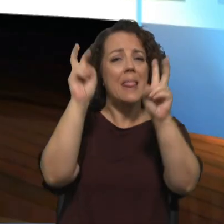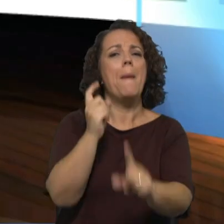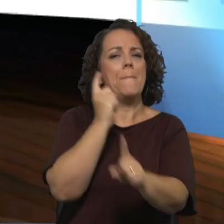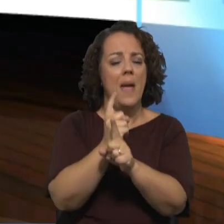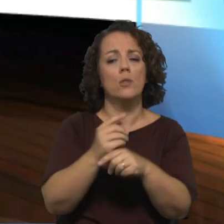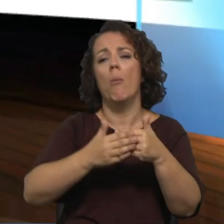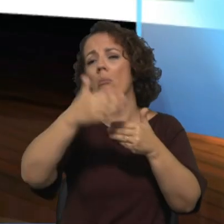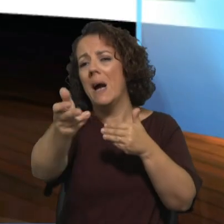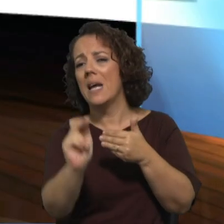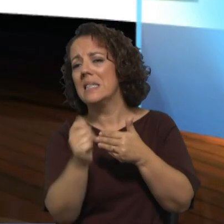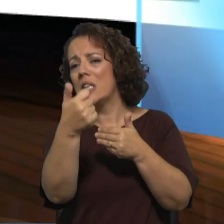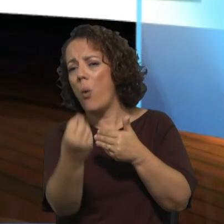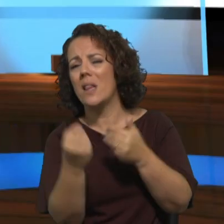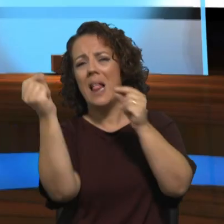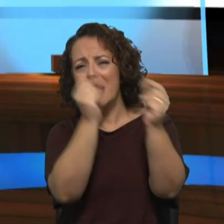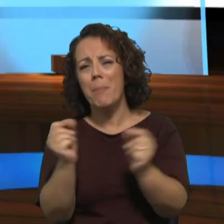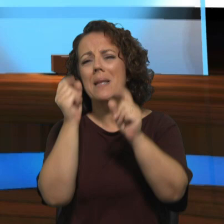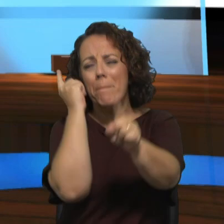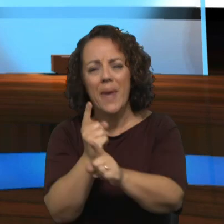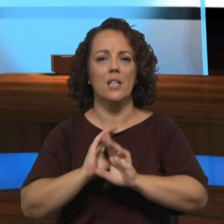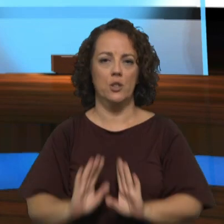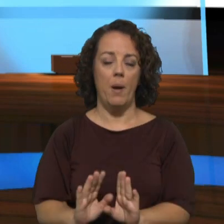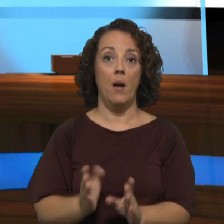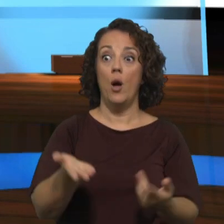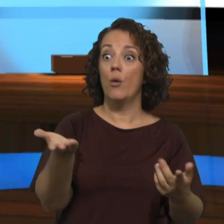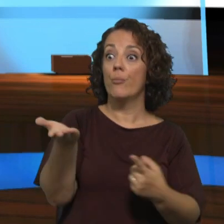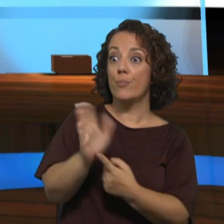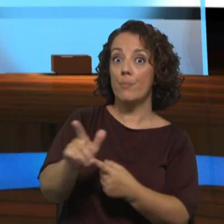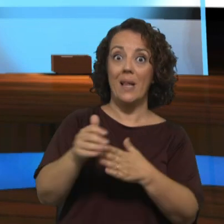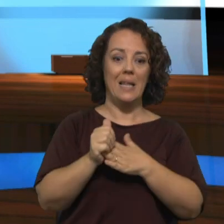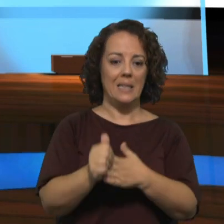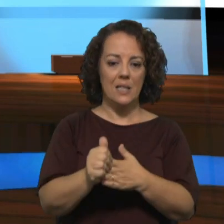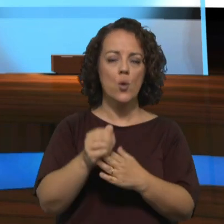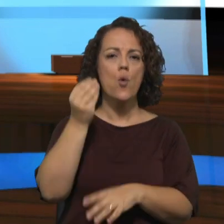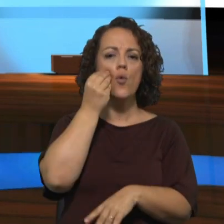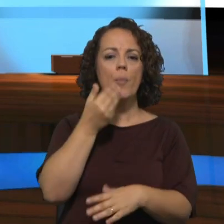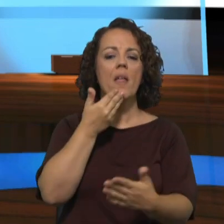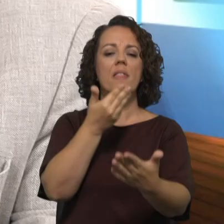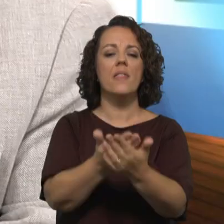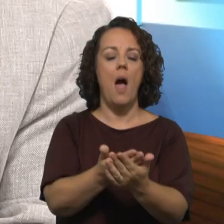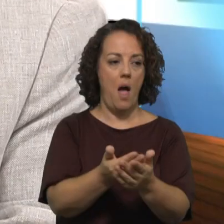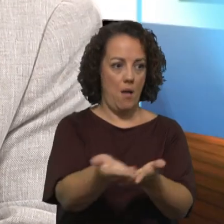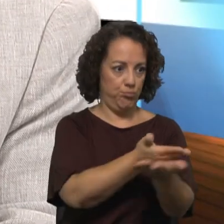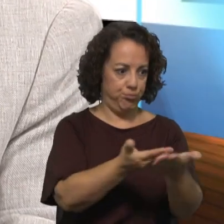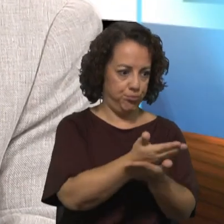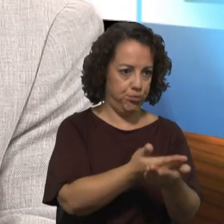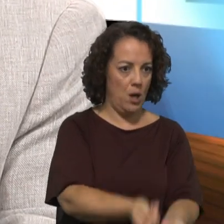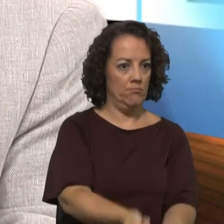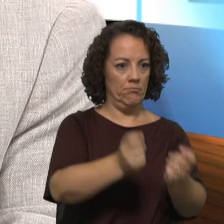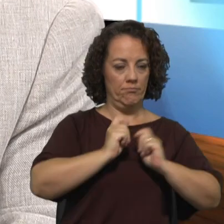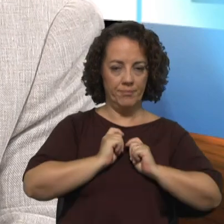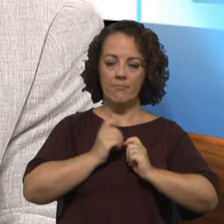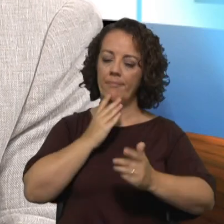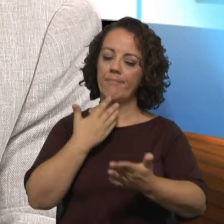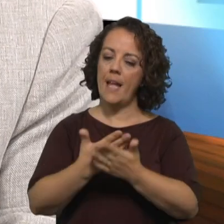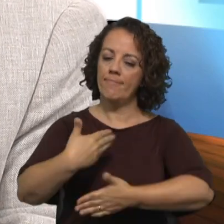das lideranças nas comunidades católicas e as formas de participação nos processos de tomada de decisão, do meu ponto de vista, é que são a questão fundamental